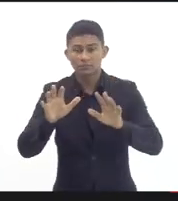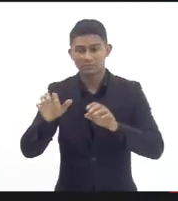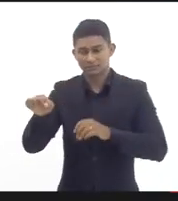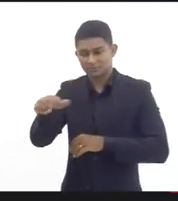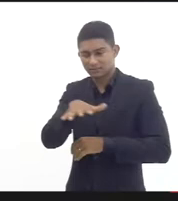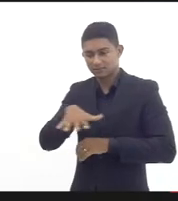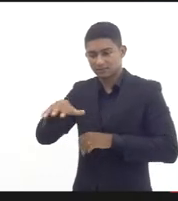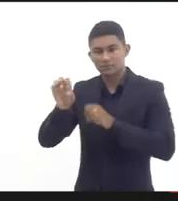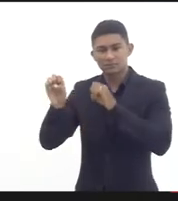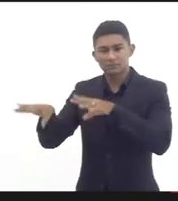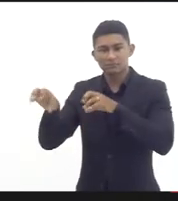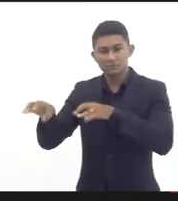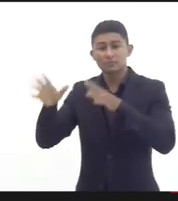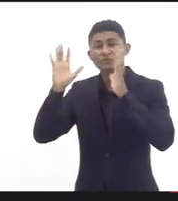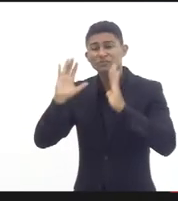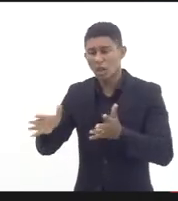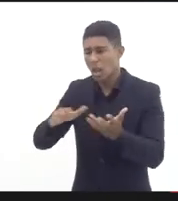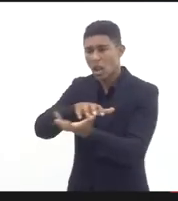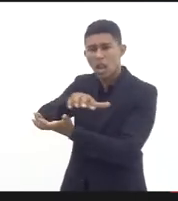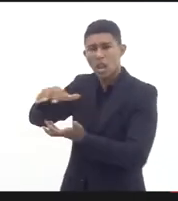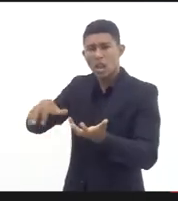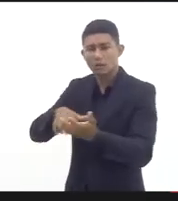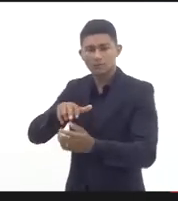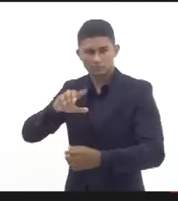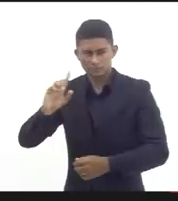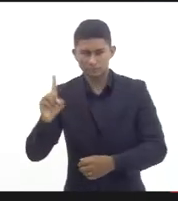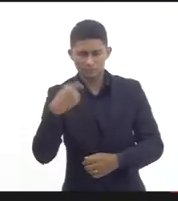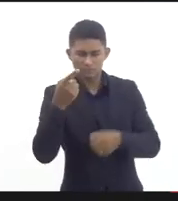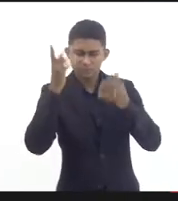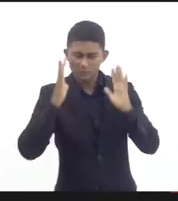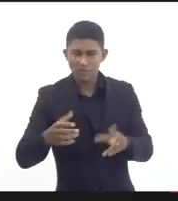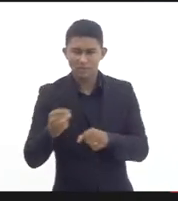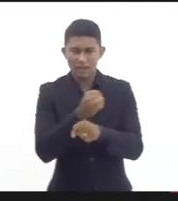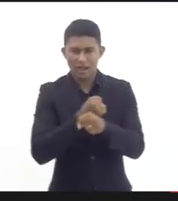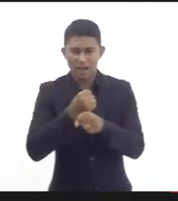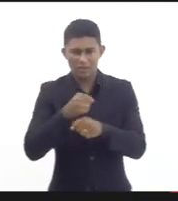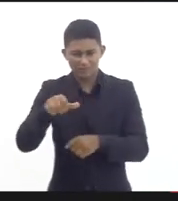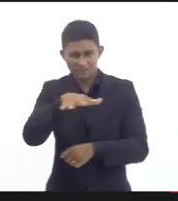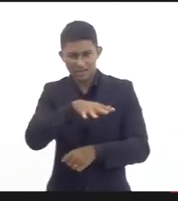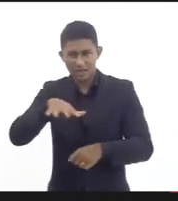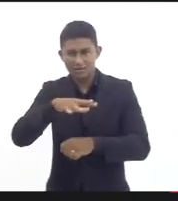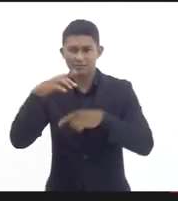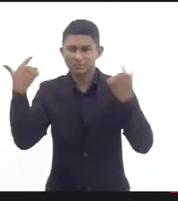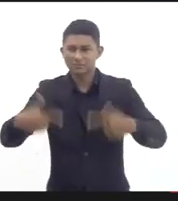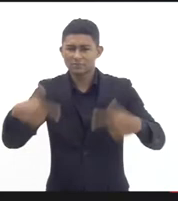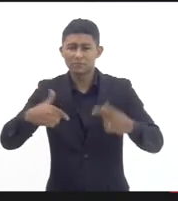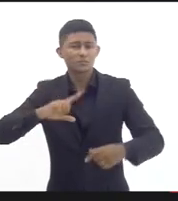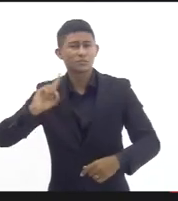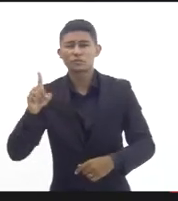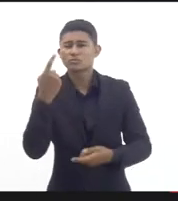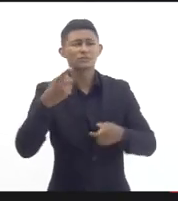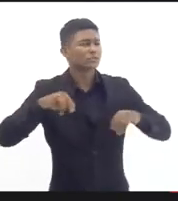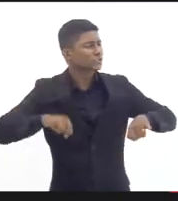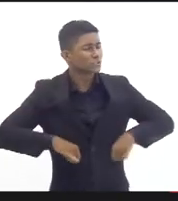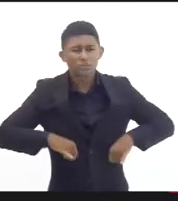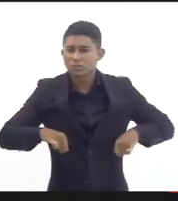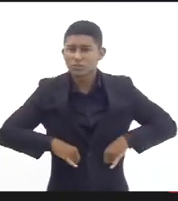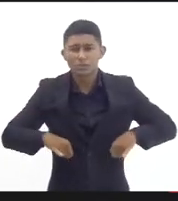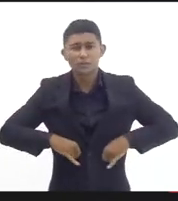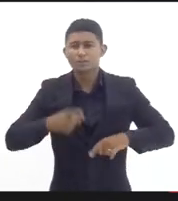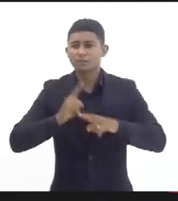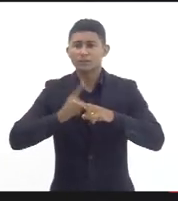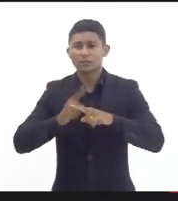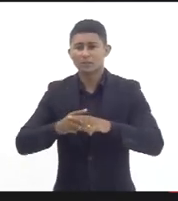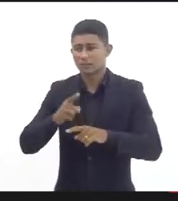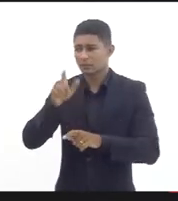e nós que estamos na rede há bastante tempo temos sofrido muito com essa questão recorrente de não chamamento de